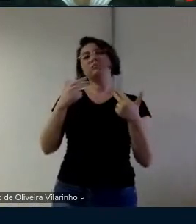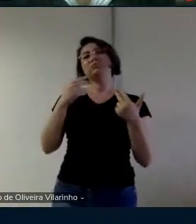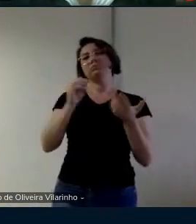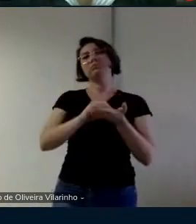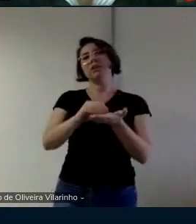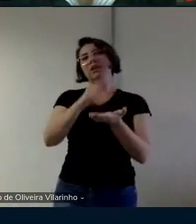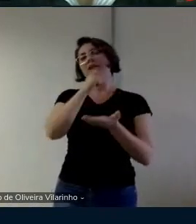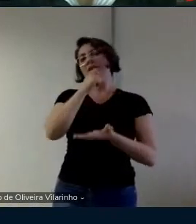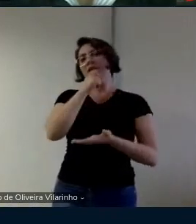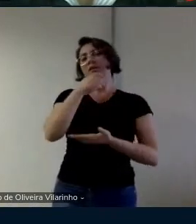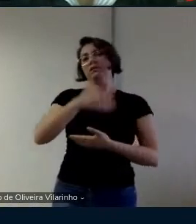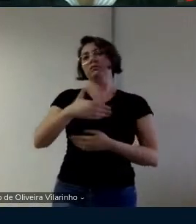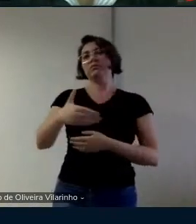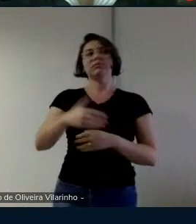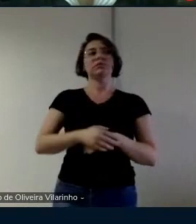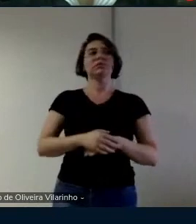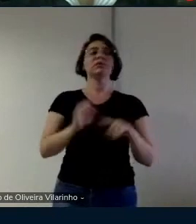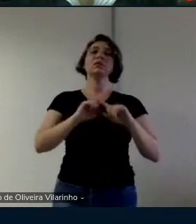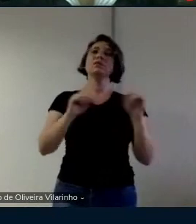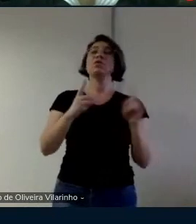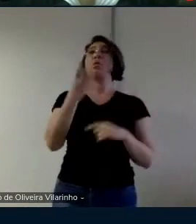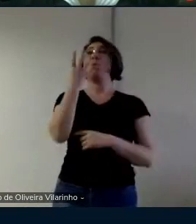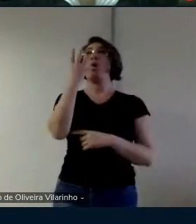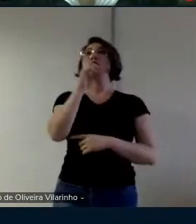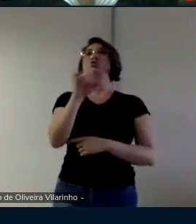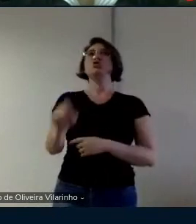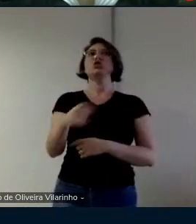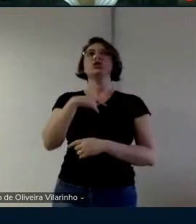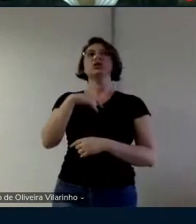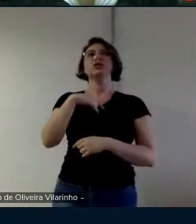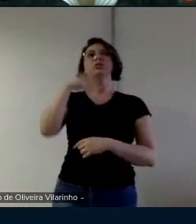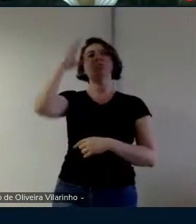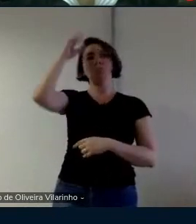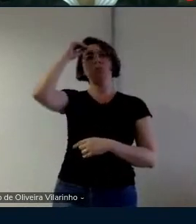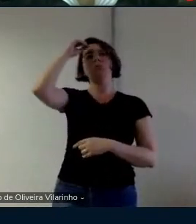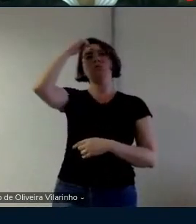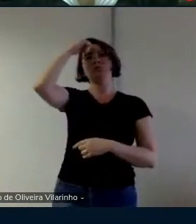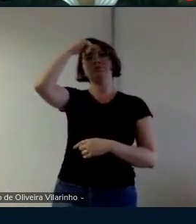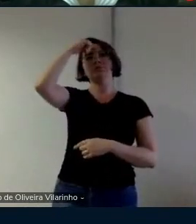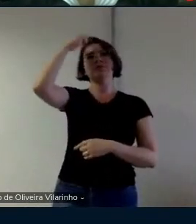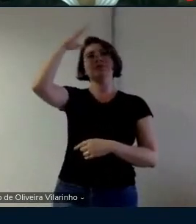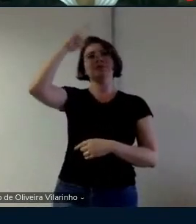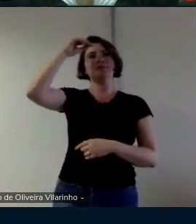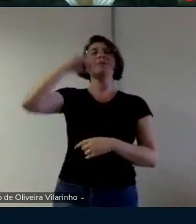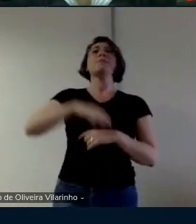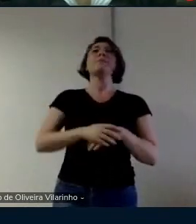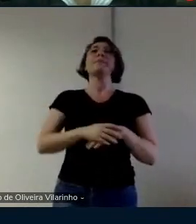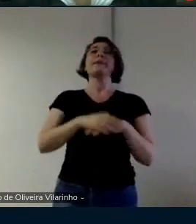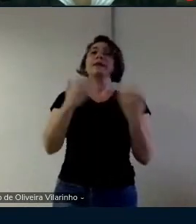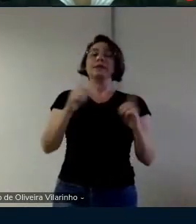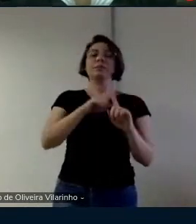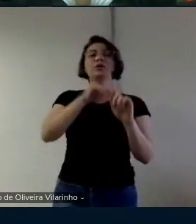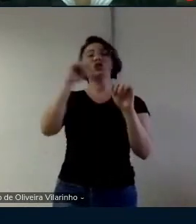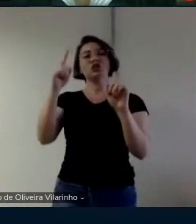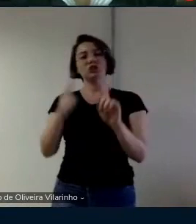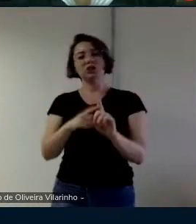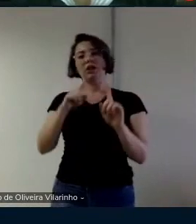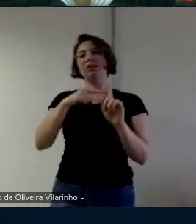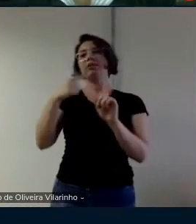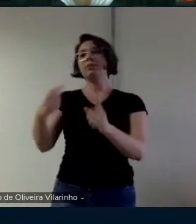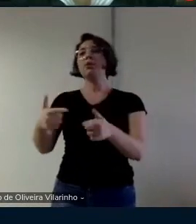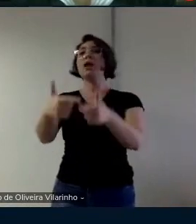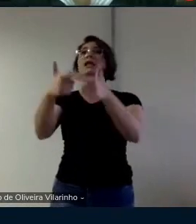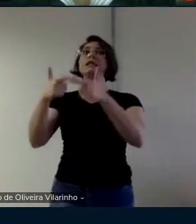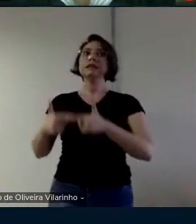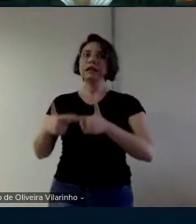nesse tempo que eu estive ausente também com o final da gestação também meio complicado a professora Sandra